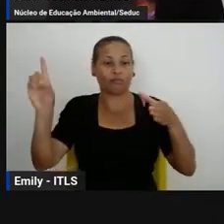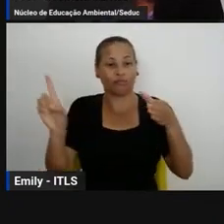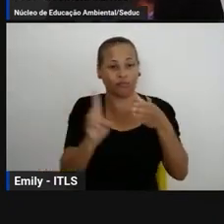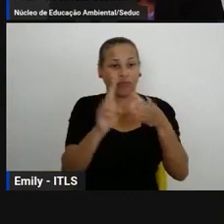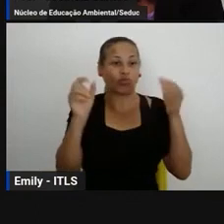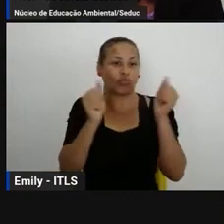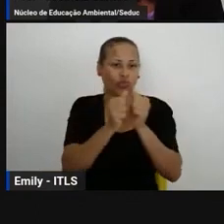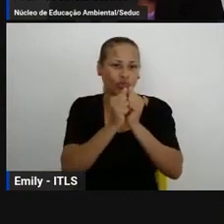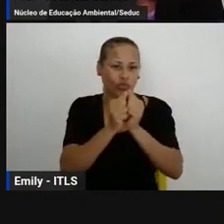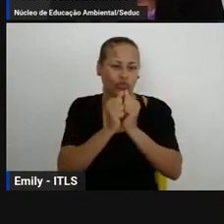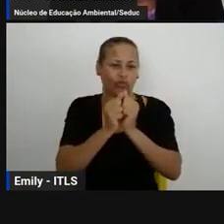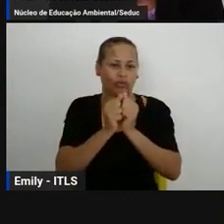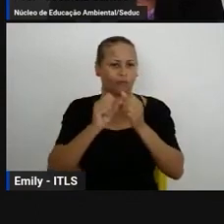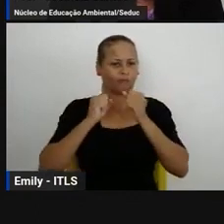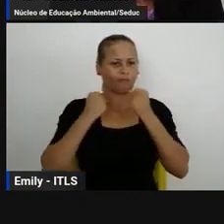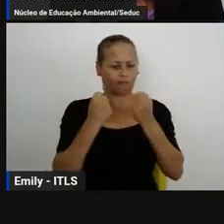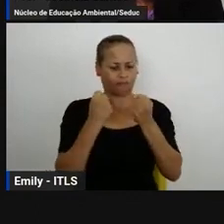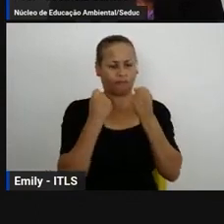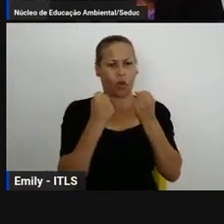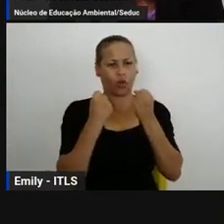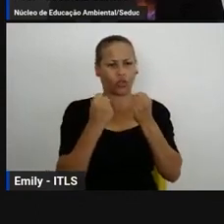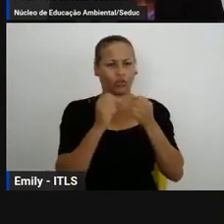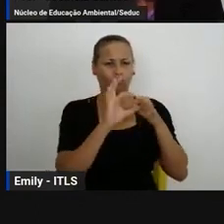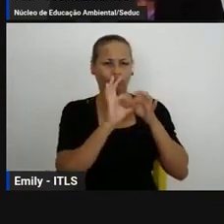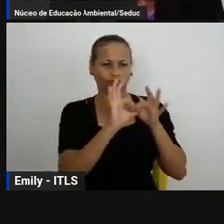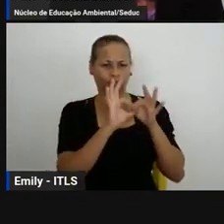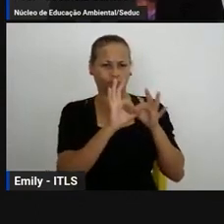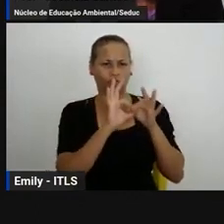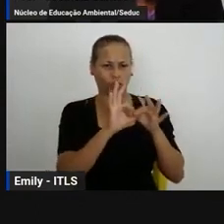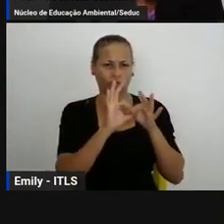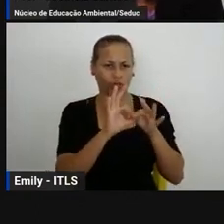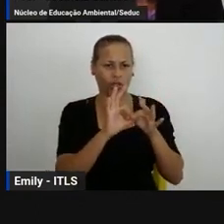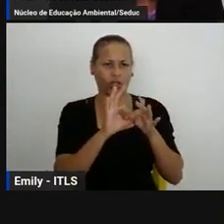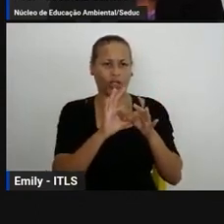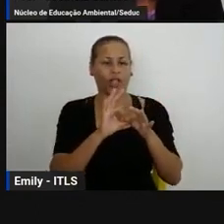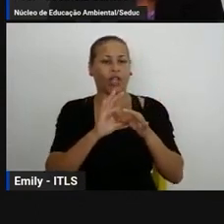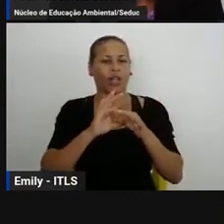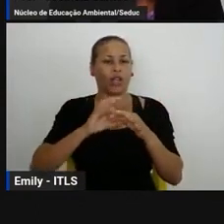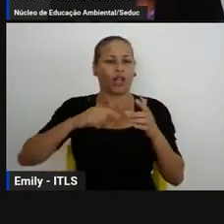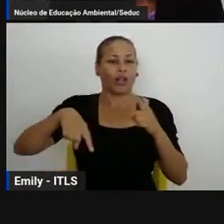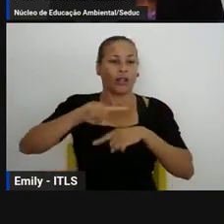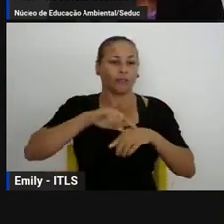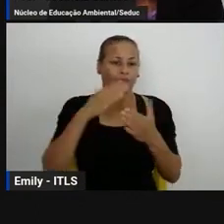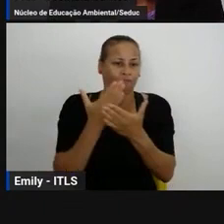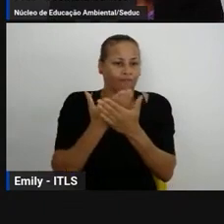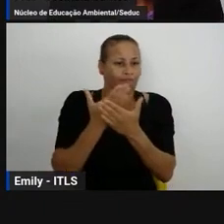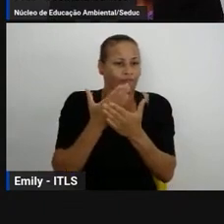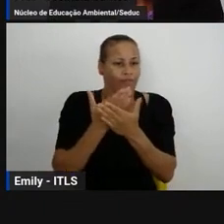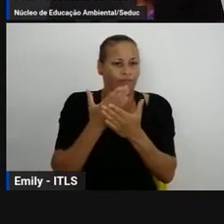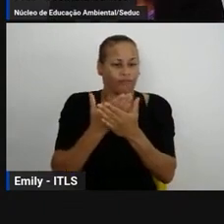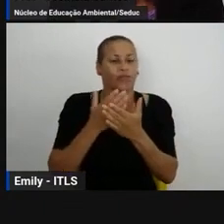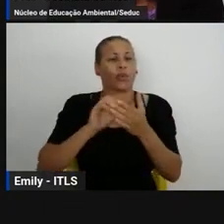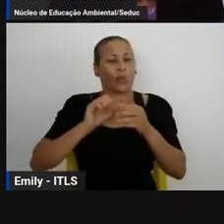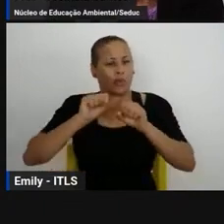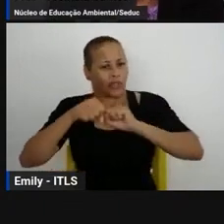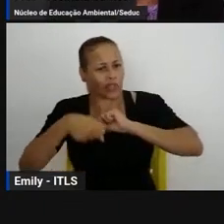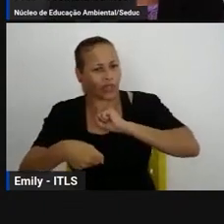haja um fortalecimento da EJA atrelada à educação profissionalizante